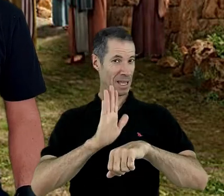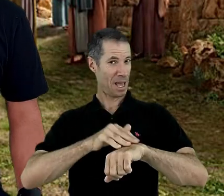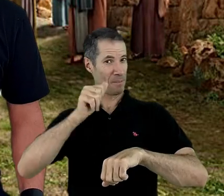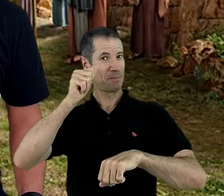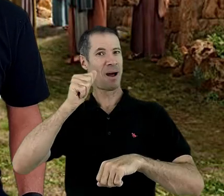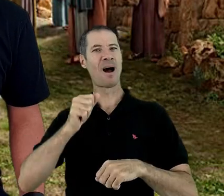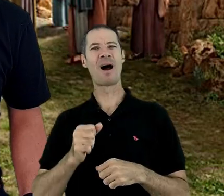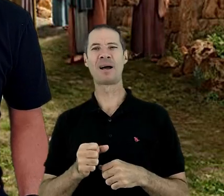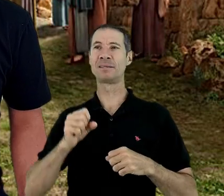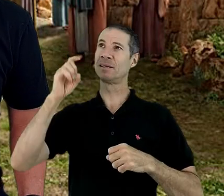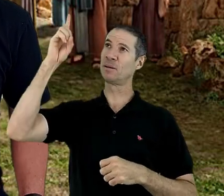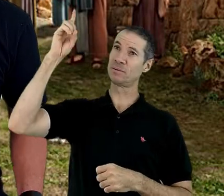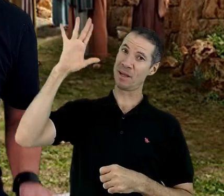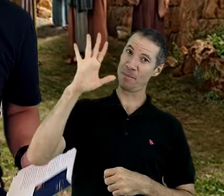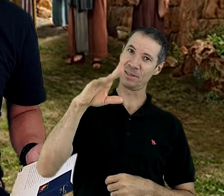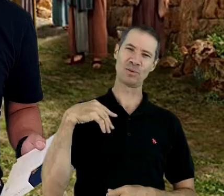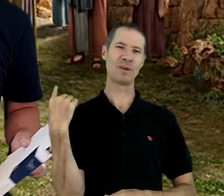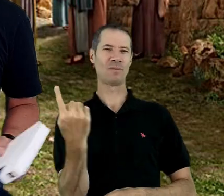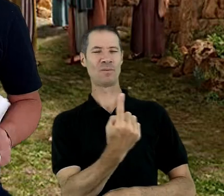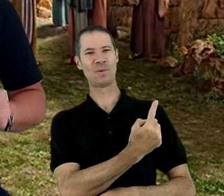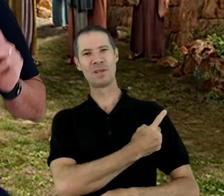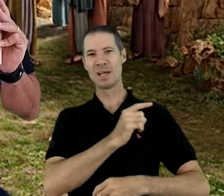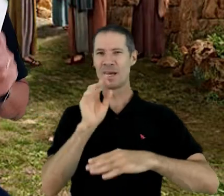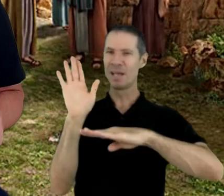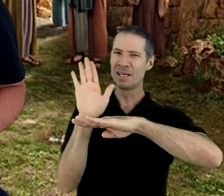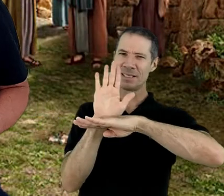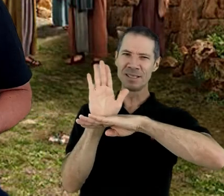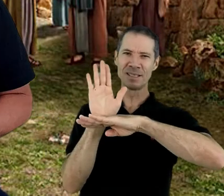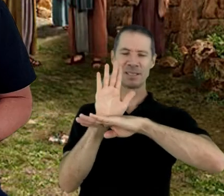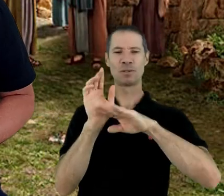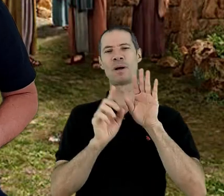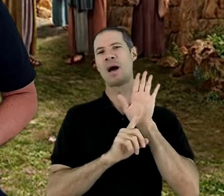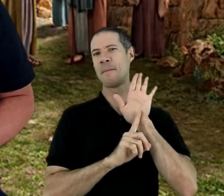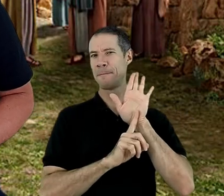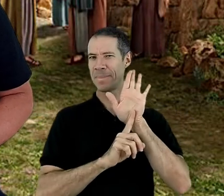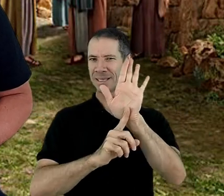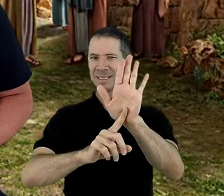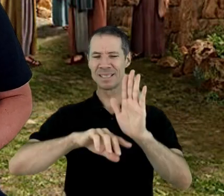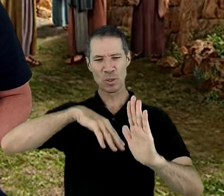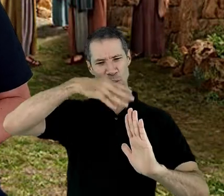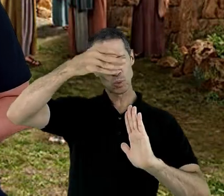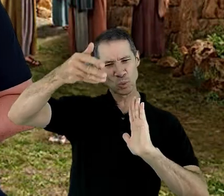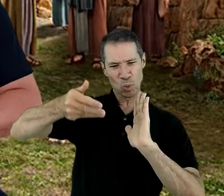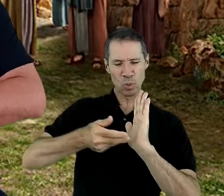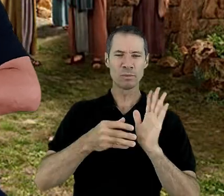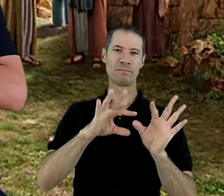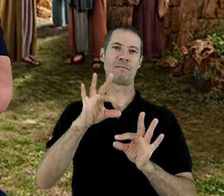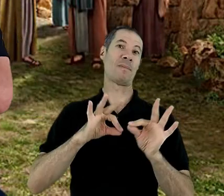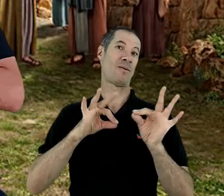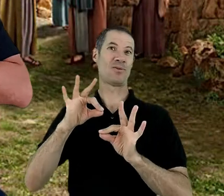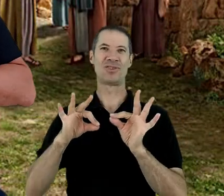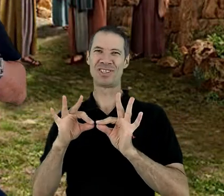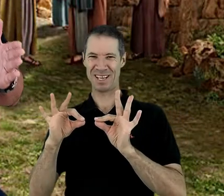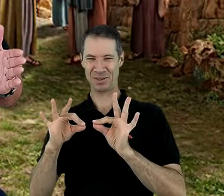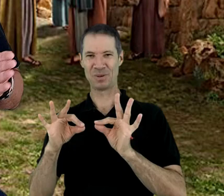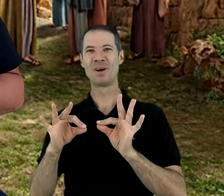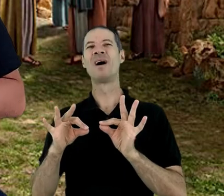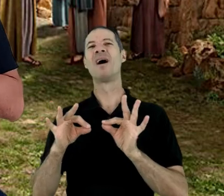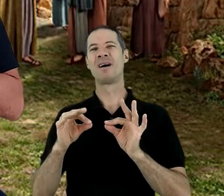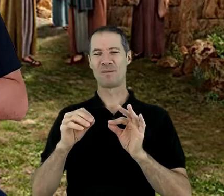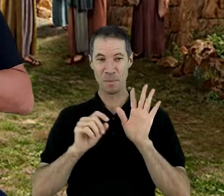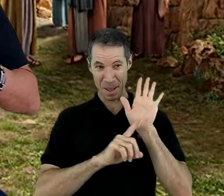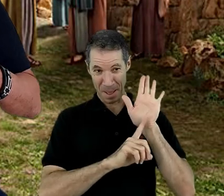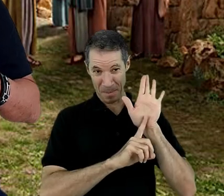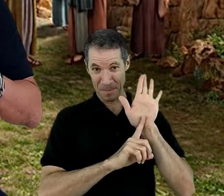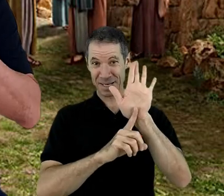Desde já, Deus abençoe vocês e este vídeo é a apresentação de todo este projeto que vamos colocar no ar